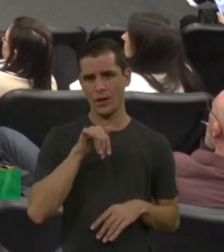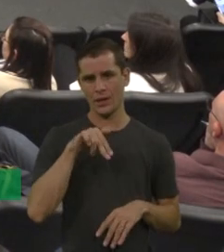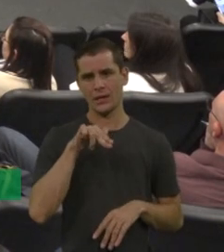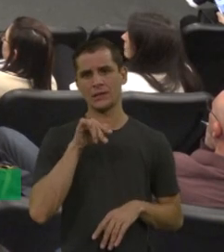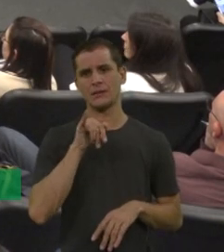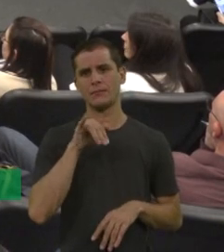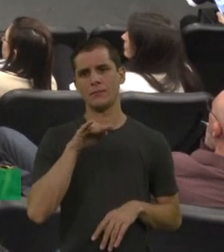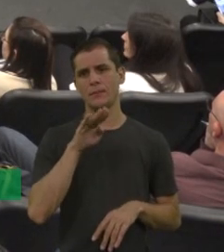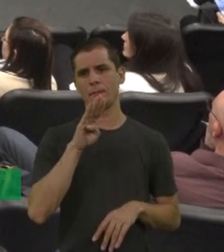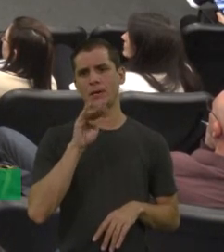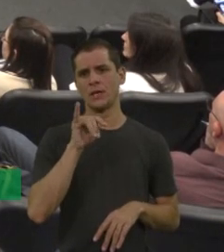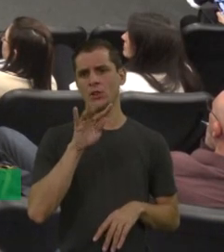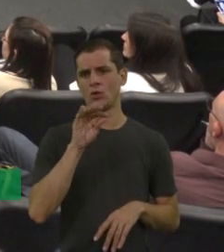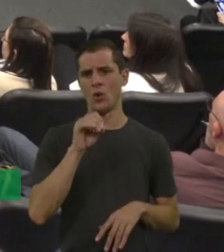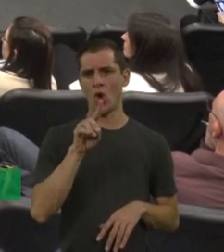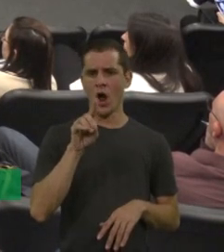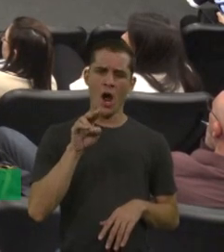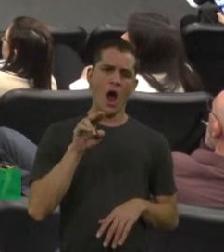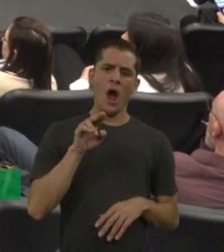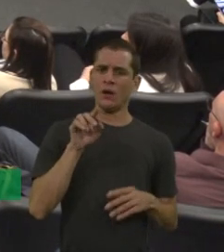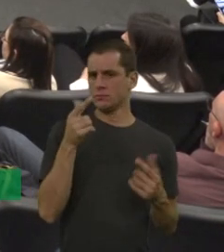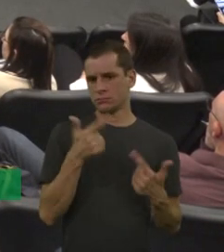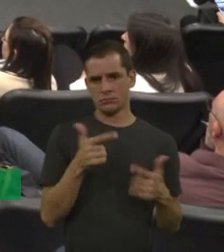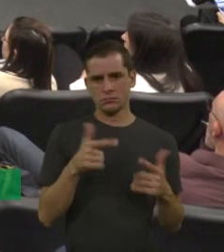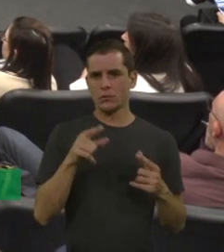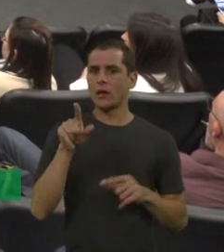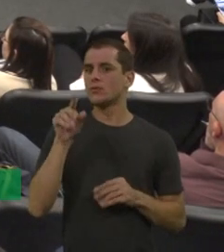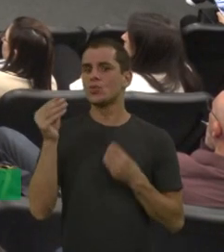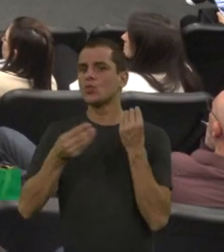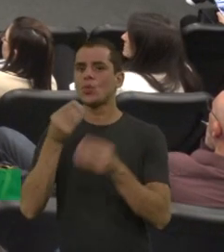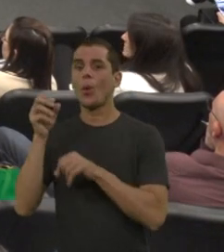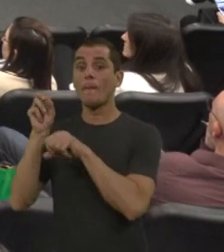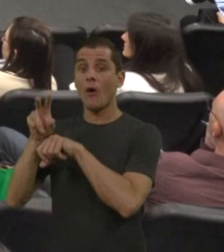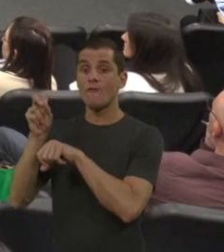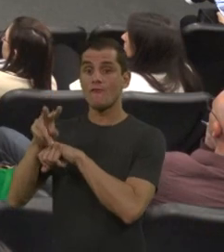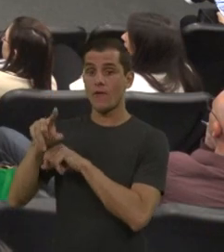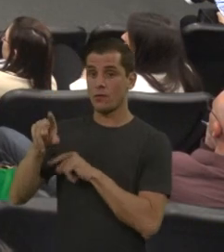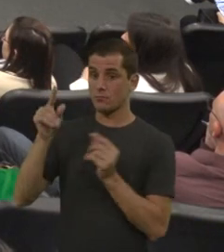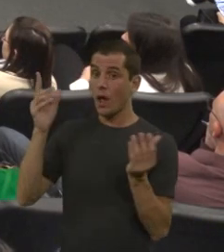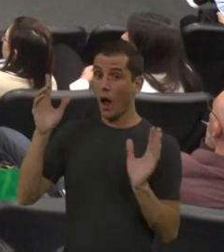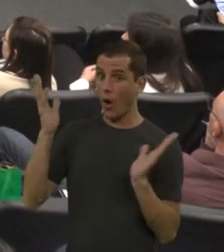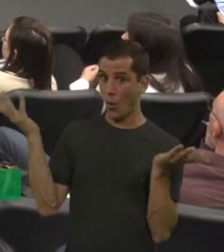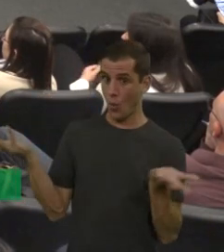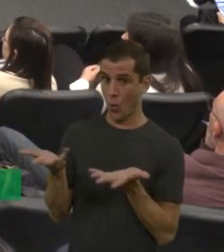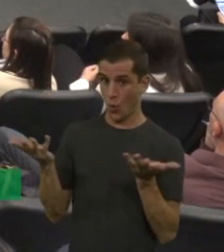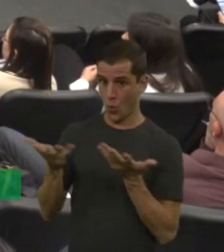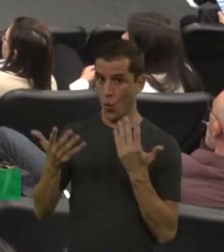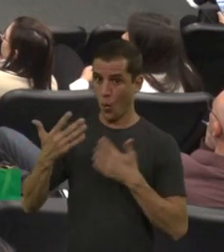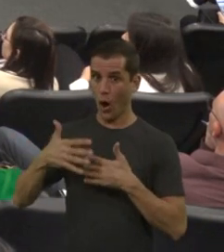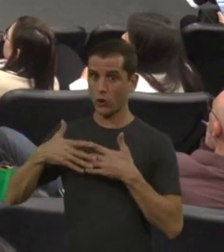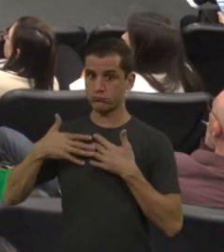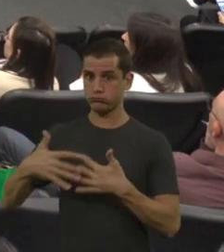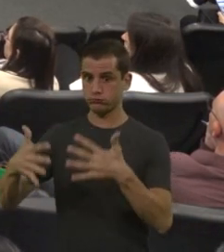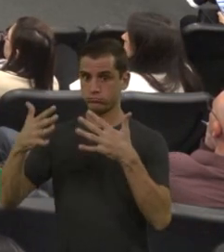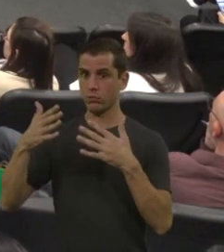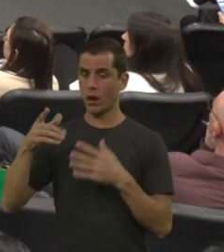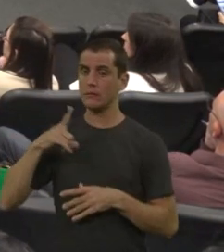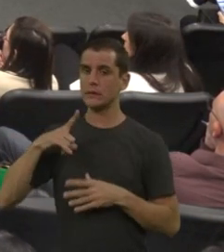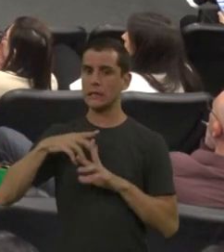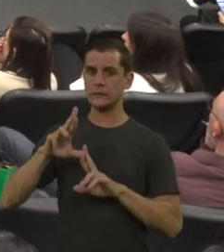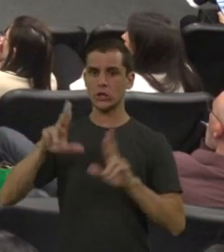os métodos de inativação viral são muito eficientes. Então, a gente não vê essa diferença